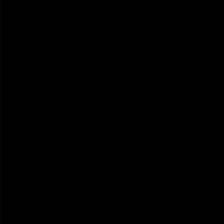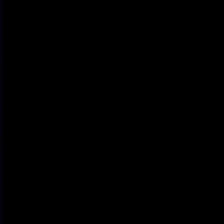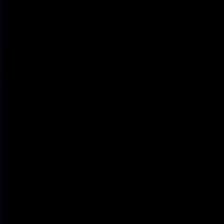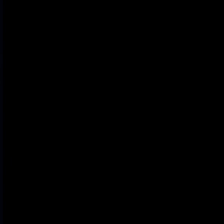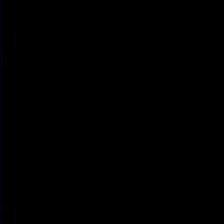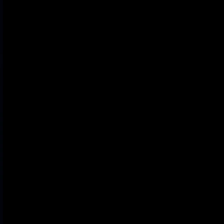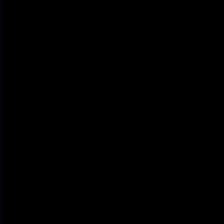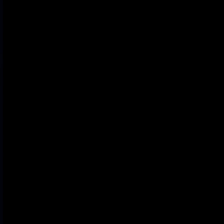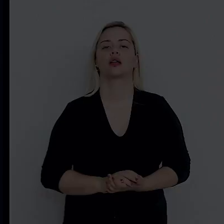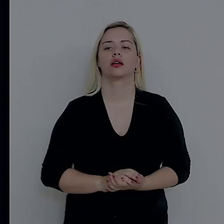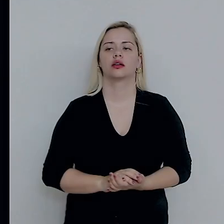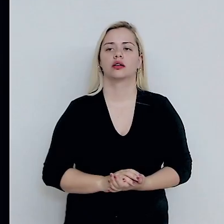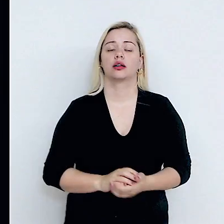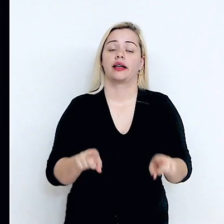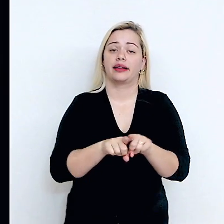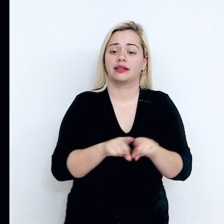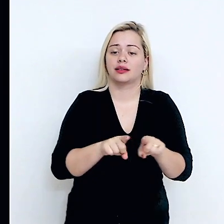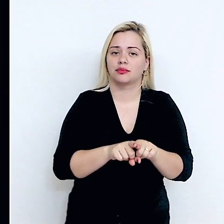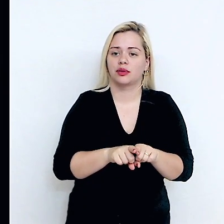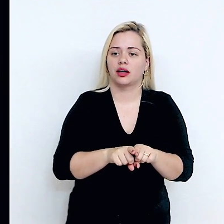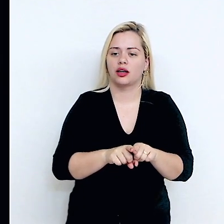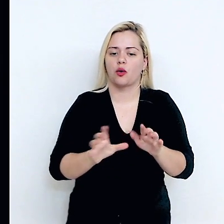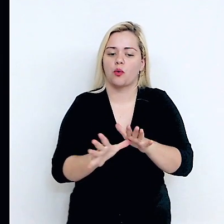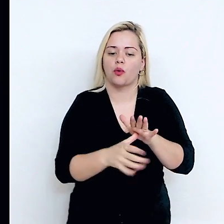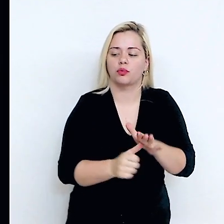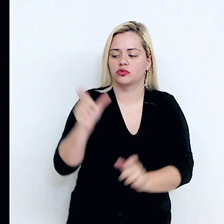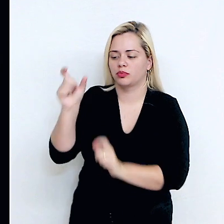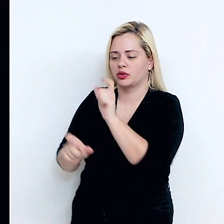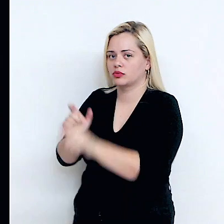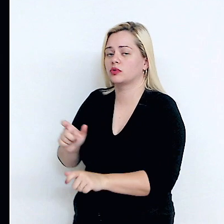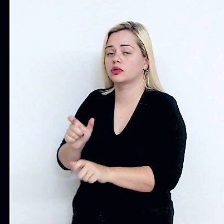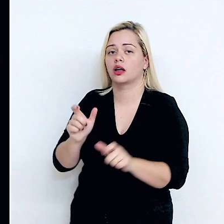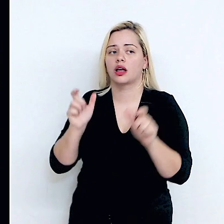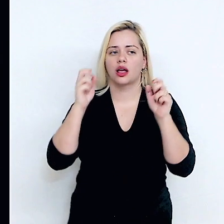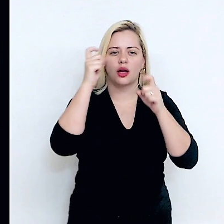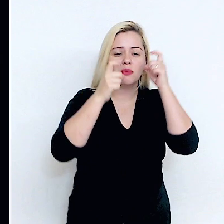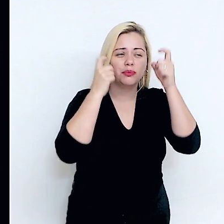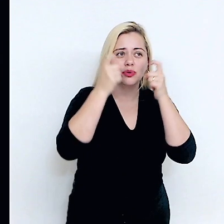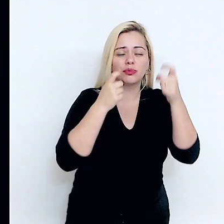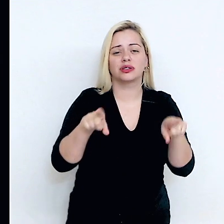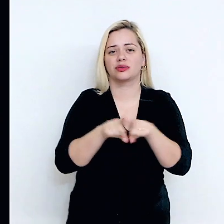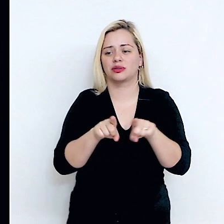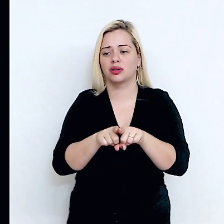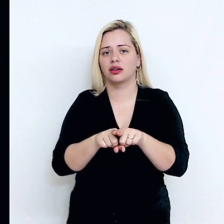O tráfico de pessoas, evidentemente, que é outra preocupação, né? Nós temos o tráfico de pessoas,